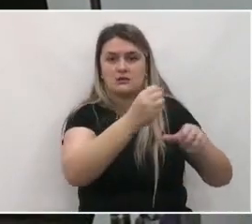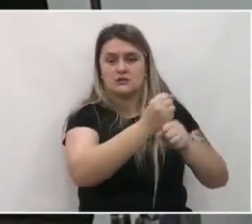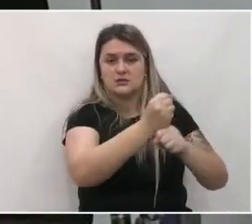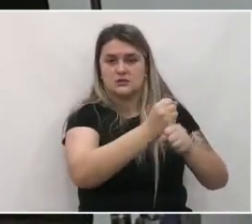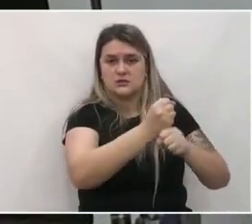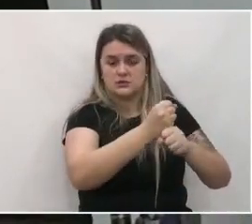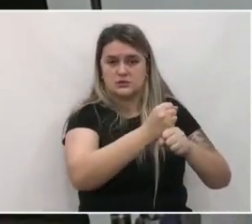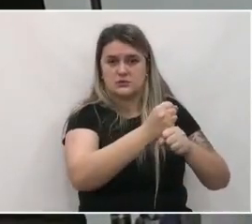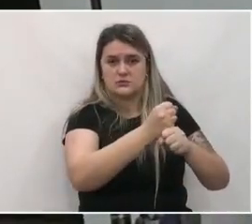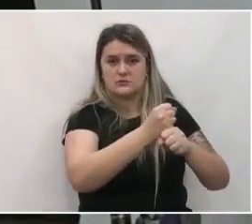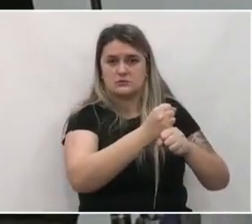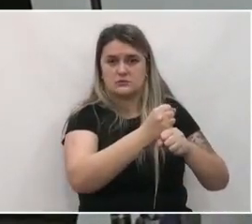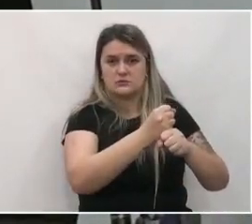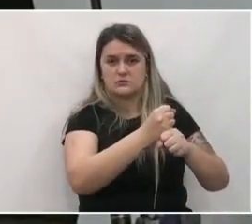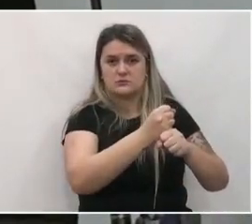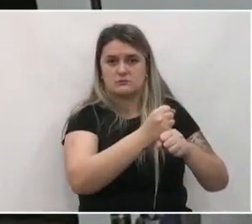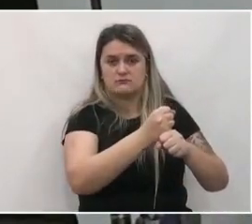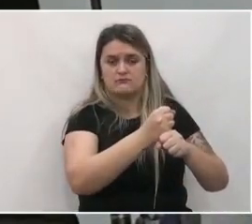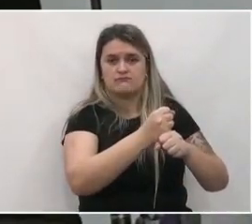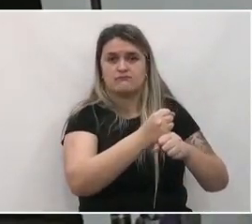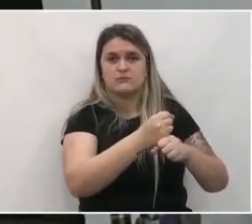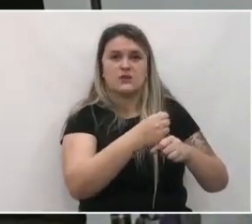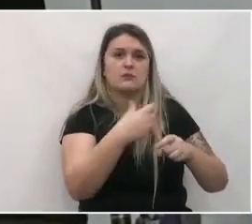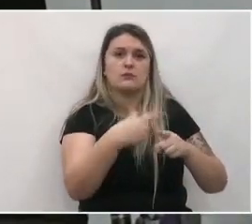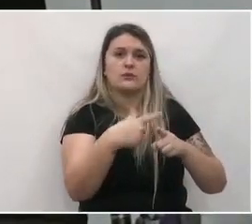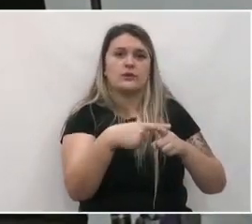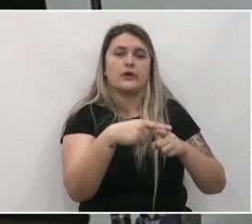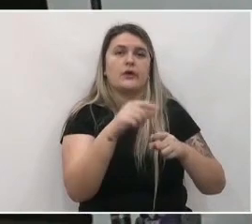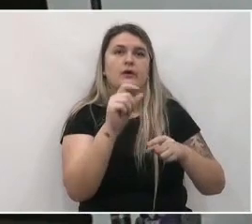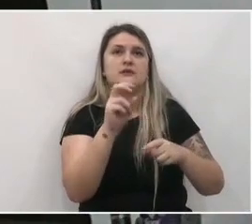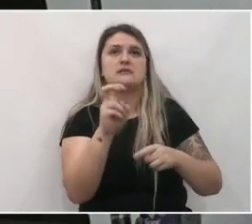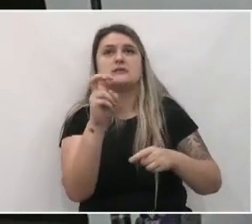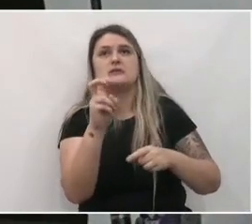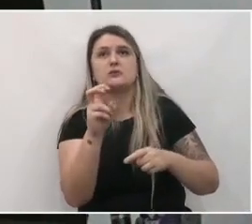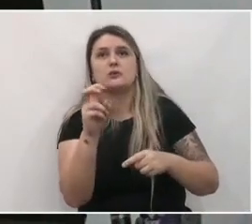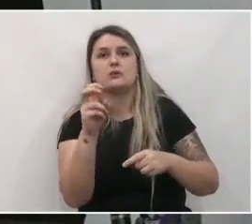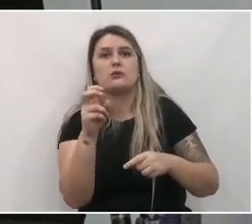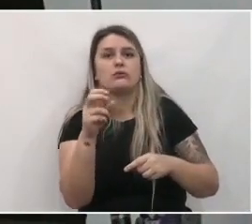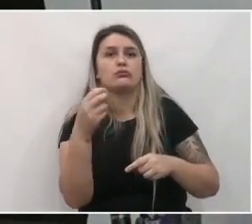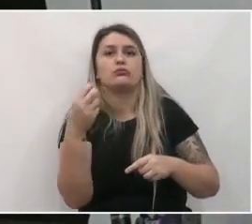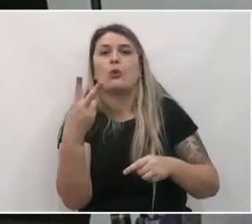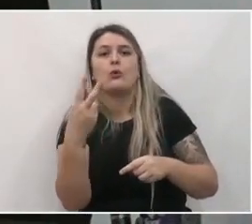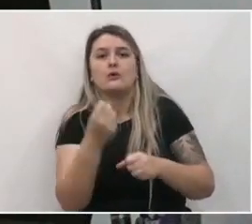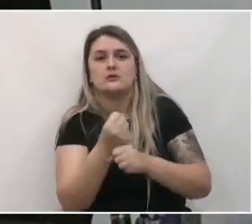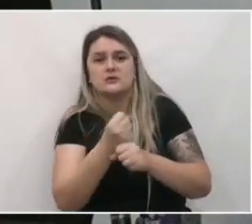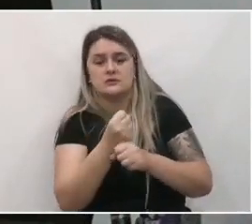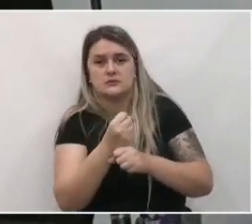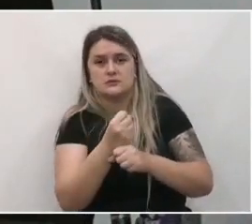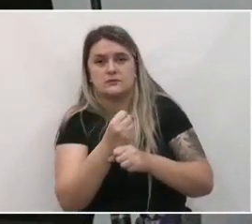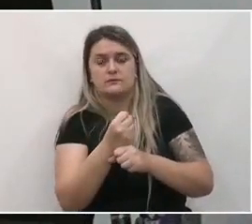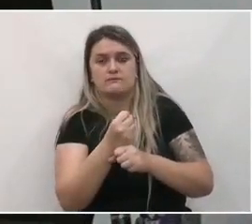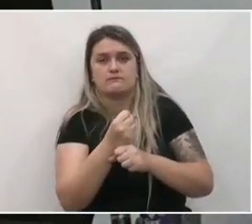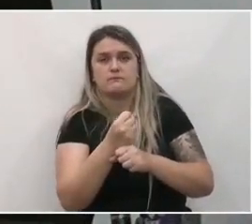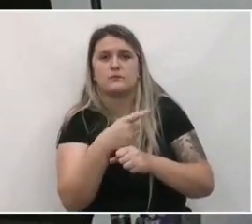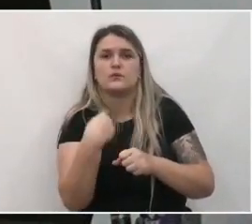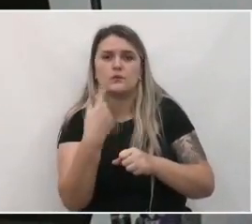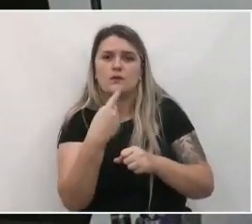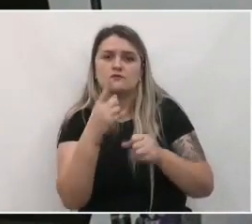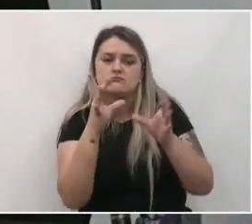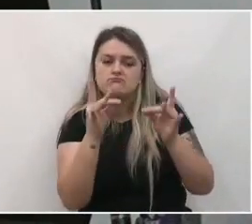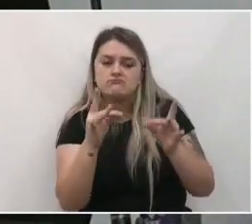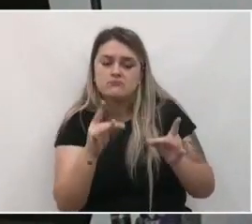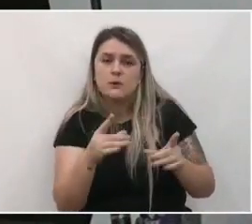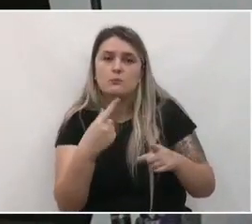uma cheia de 10 anos ela é muito mais abrangente do que uma cheia de 5, de 2 anos. E tudo isso a gente acaba